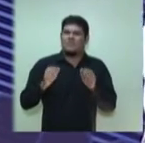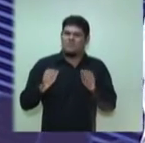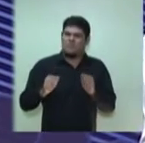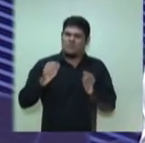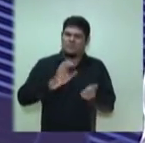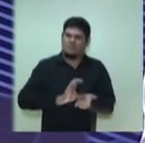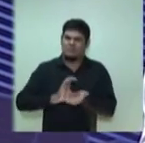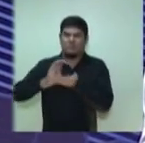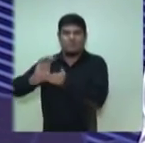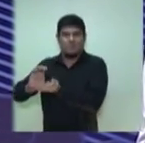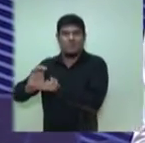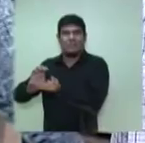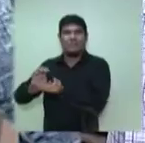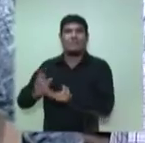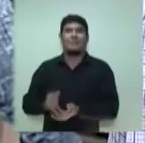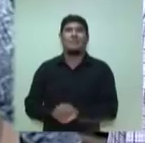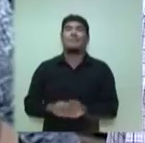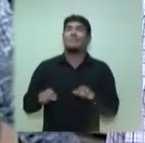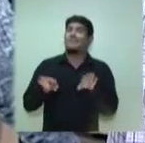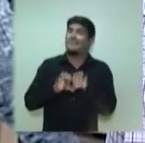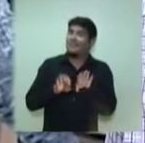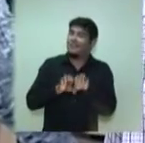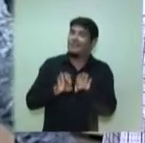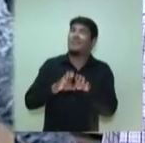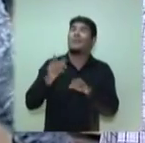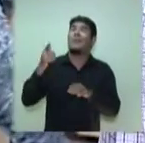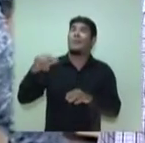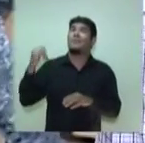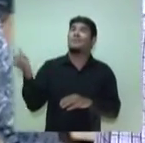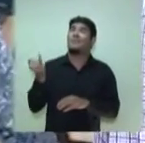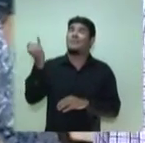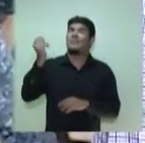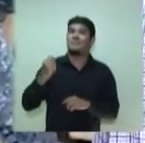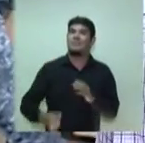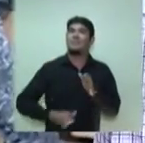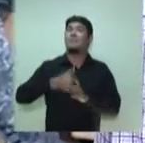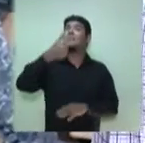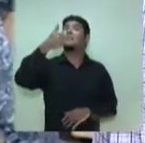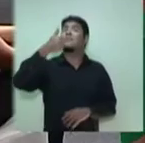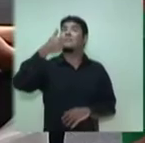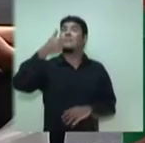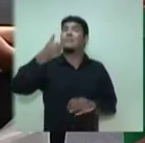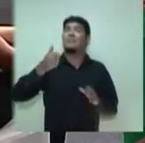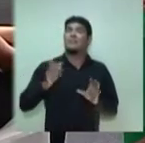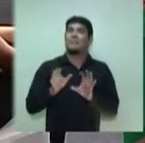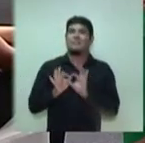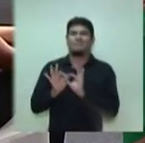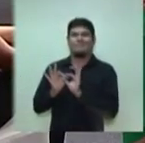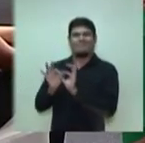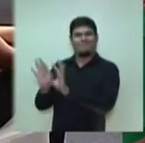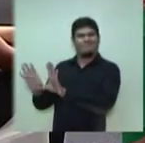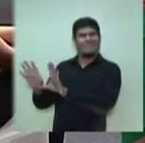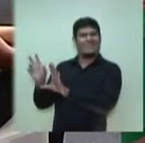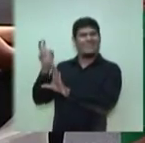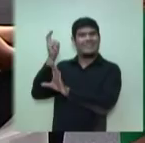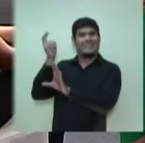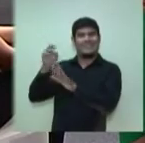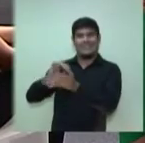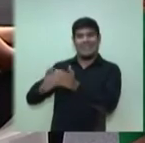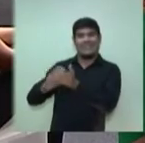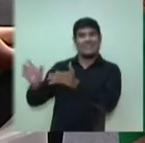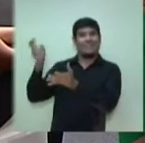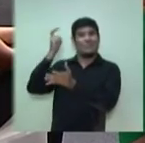privada. Fora isso, tem algumas coisas também muito importantes. A primeira delas é desvencilhar a Secretaria de Cultura